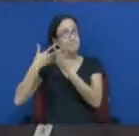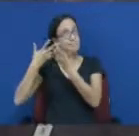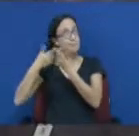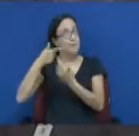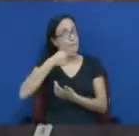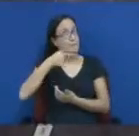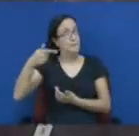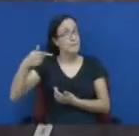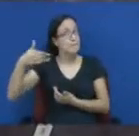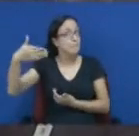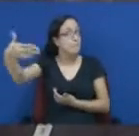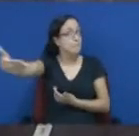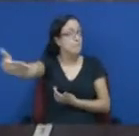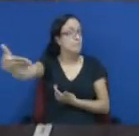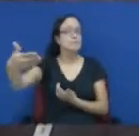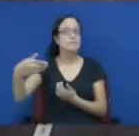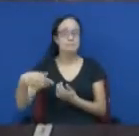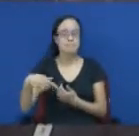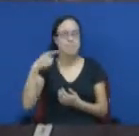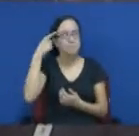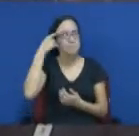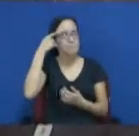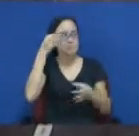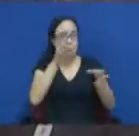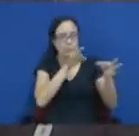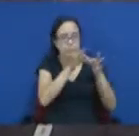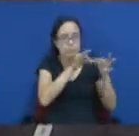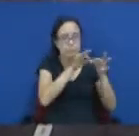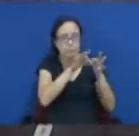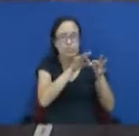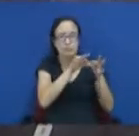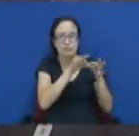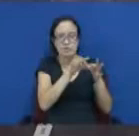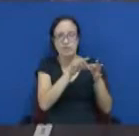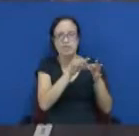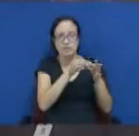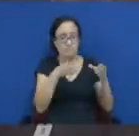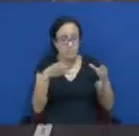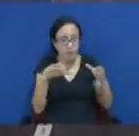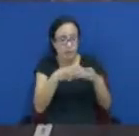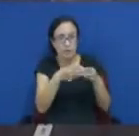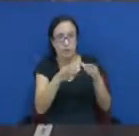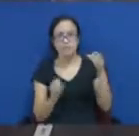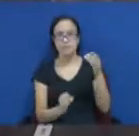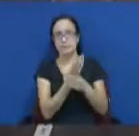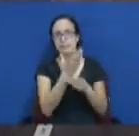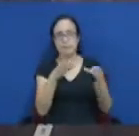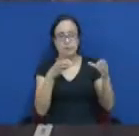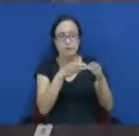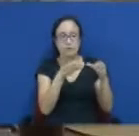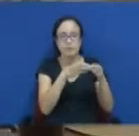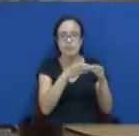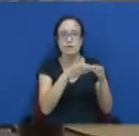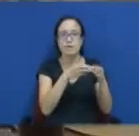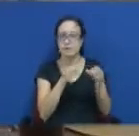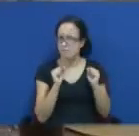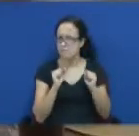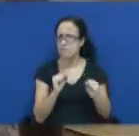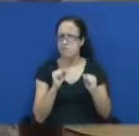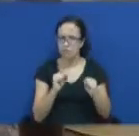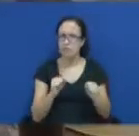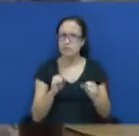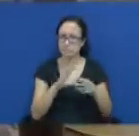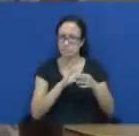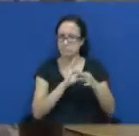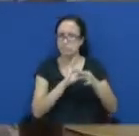semana propor um projeto de resolução criando uma comissão neste nível que possa permitir a participação